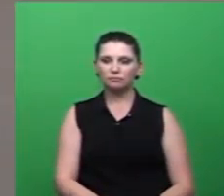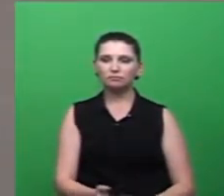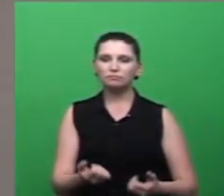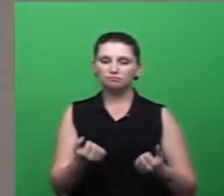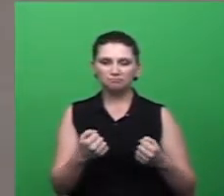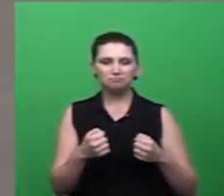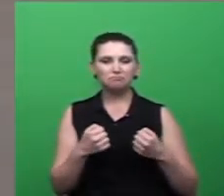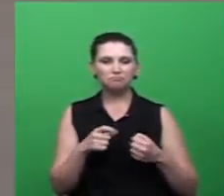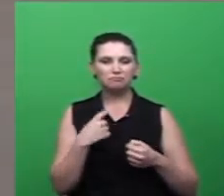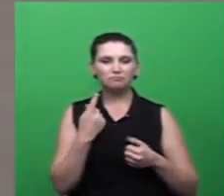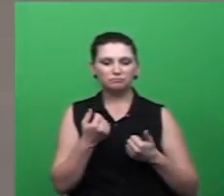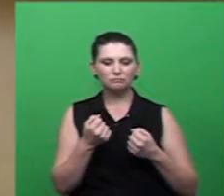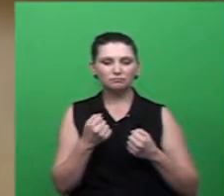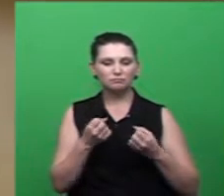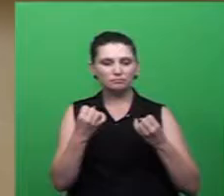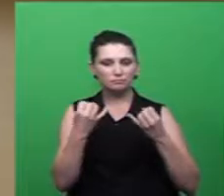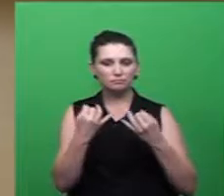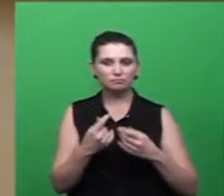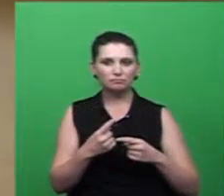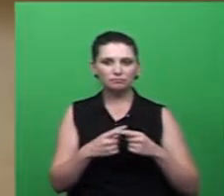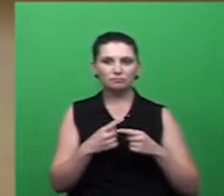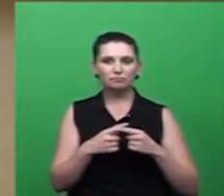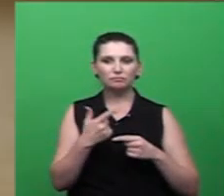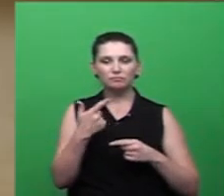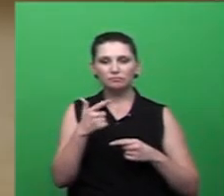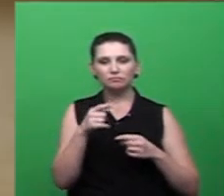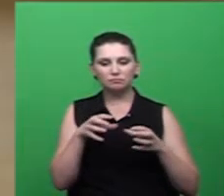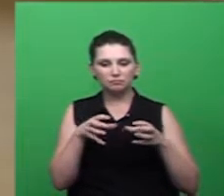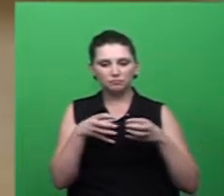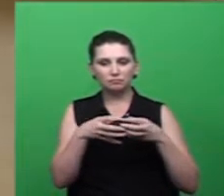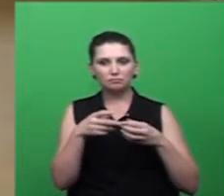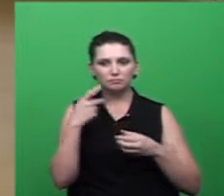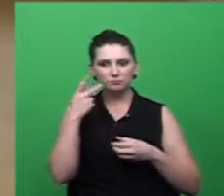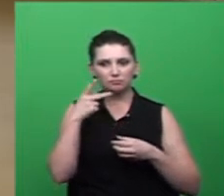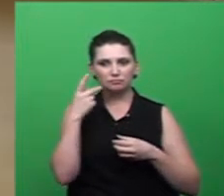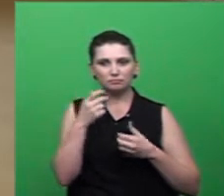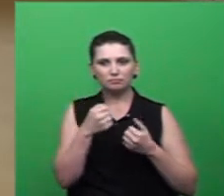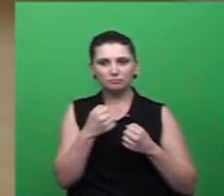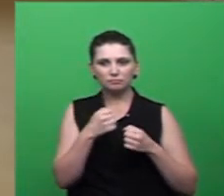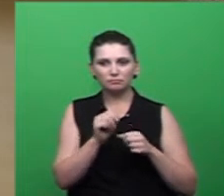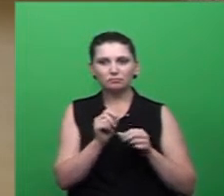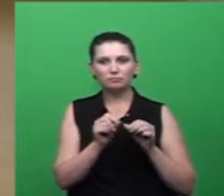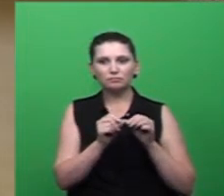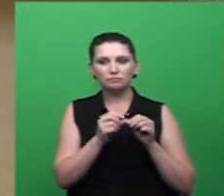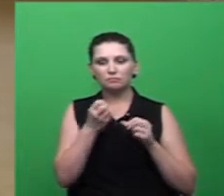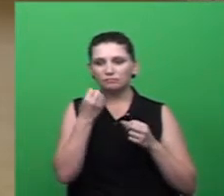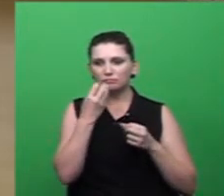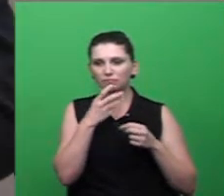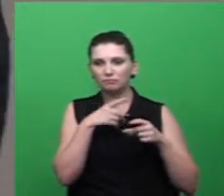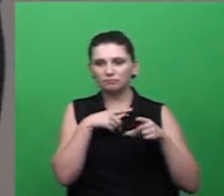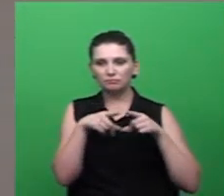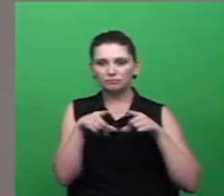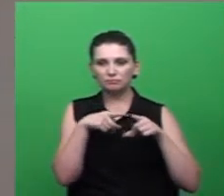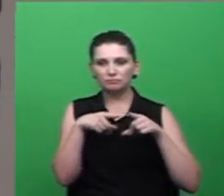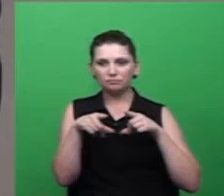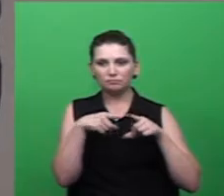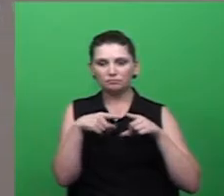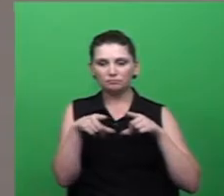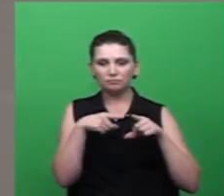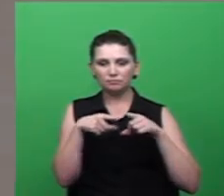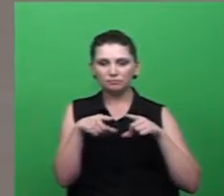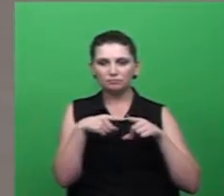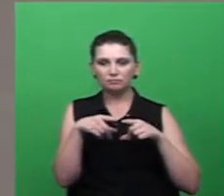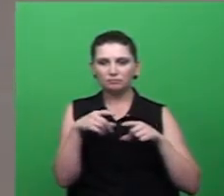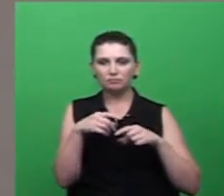tem partido não tem oposição situação quando a pessoa faz um bom trabalho então eu não tenho medo de vir aqui e elogiar o secretário então eu vou te entregar em mão